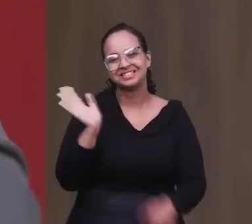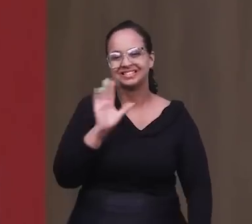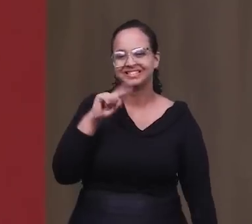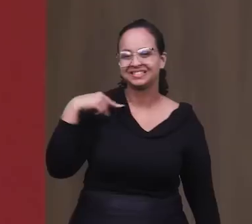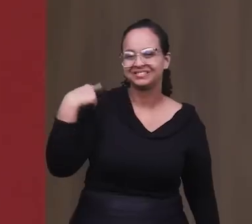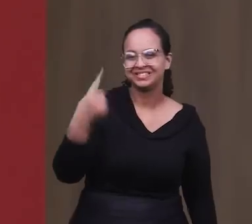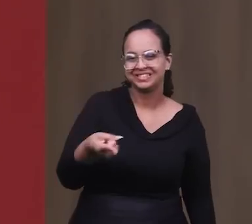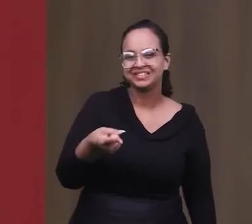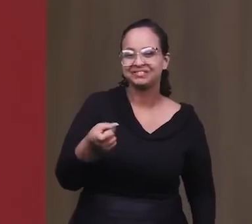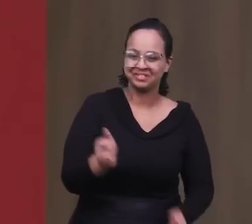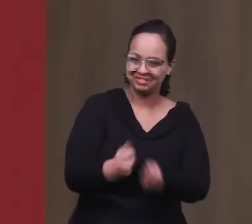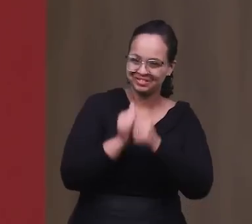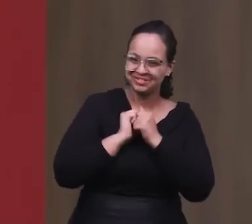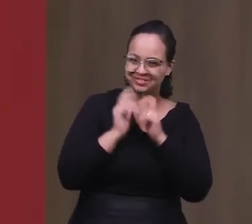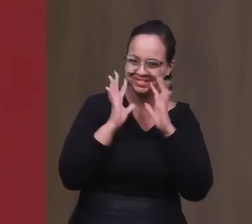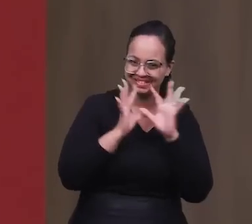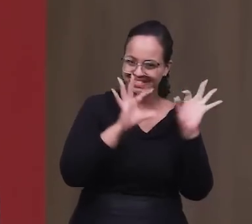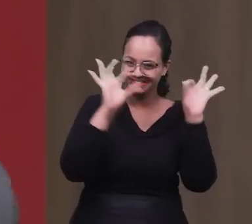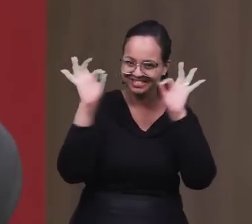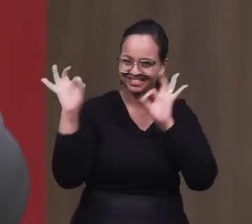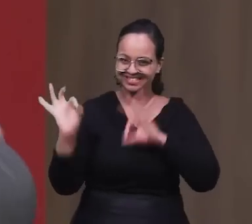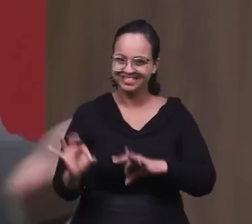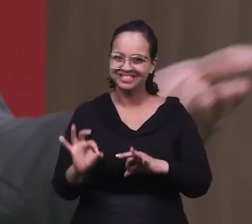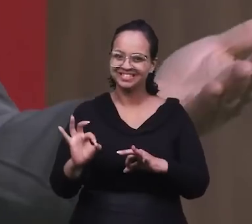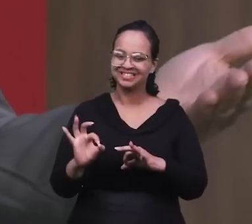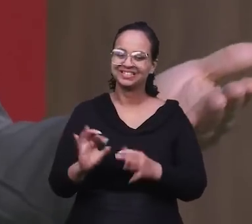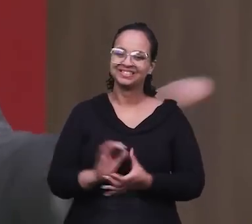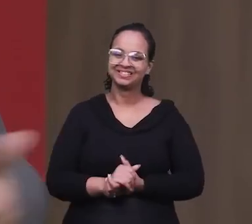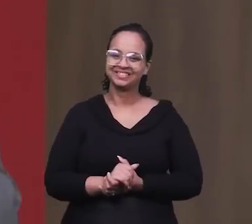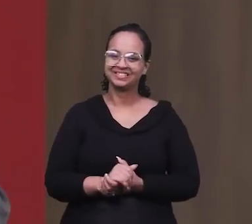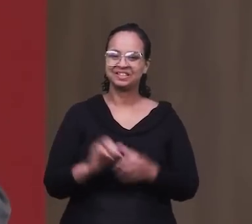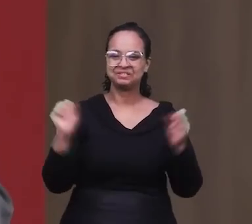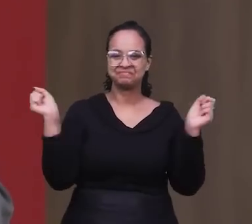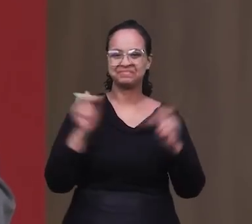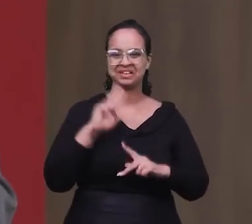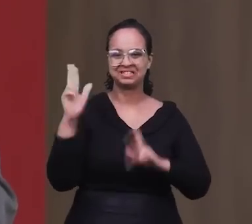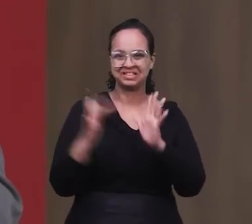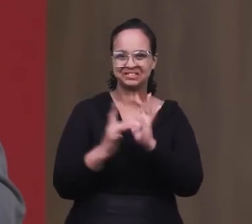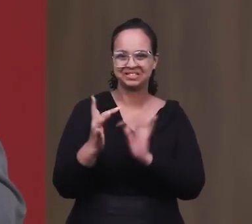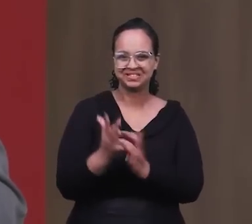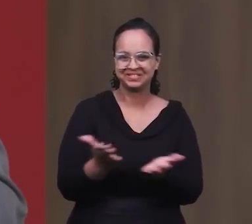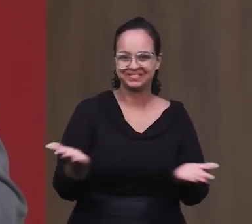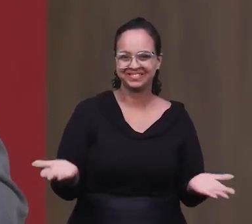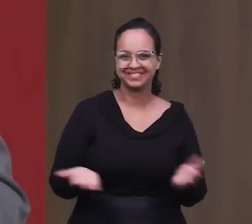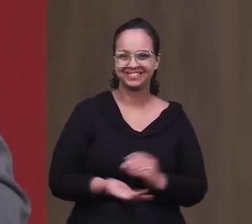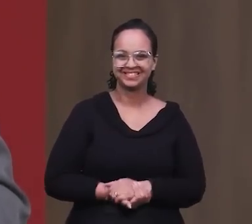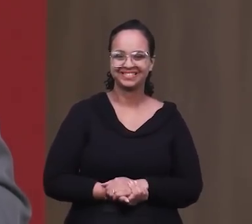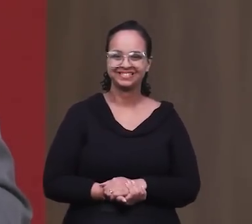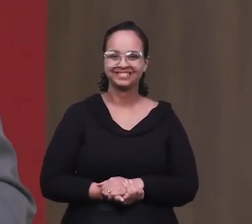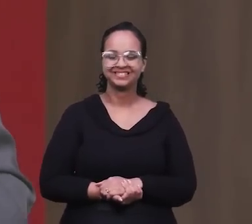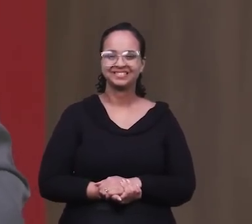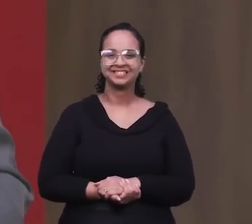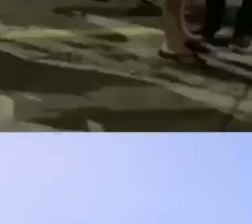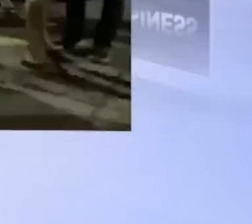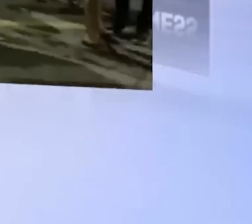abraço até a próxima edição hein continue com a gente seguindo aqui a nossa programação a paz do Senhor Jesus